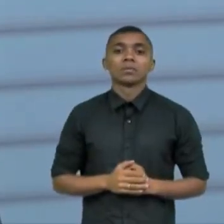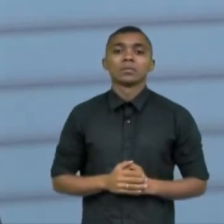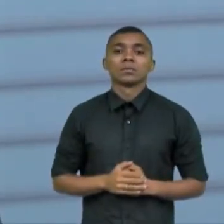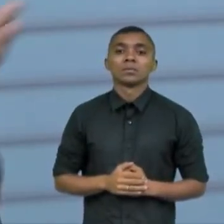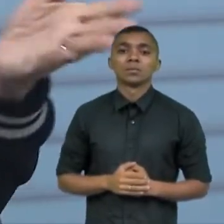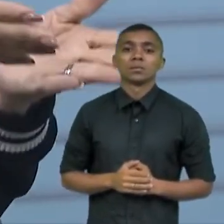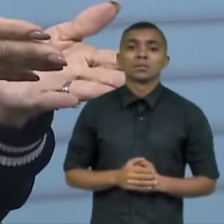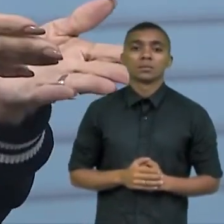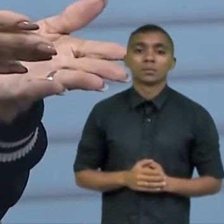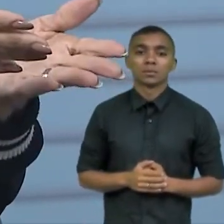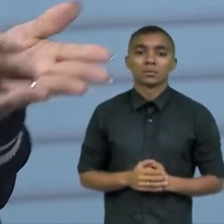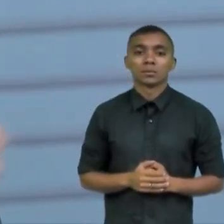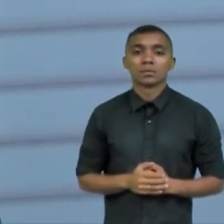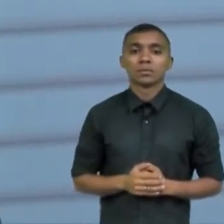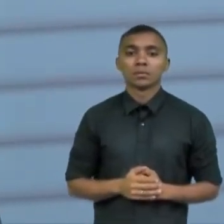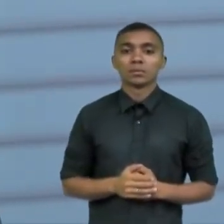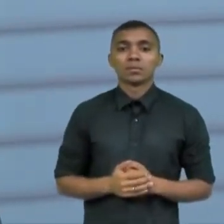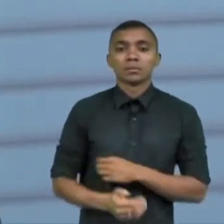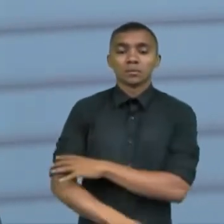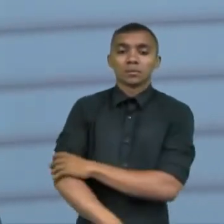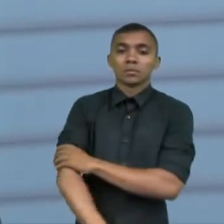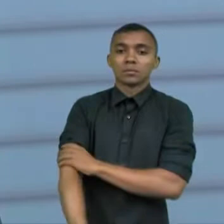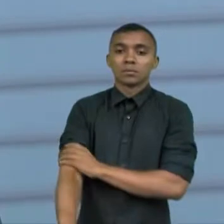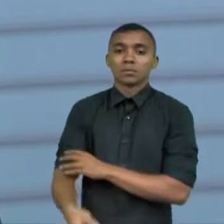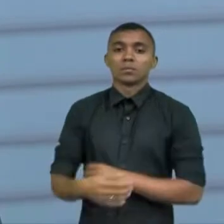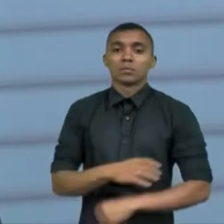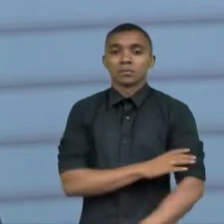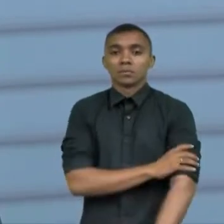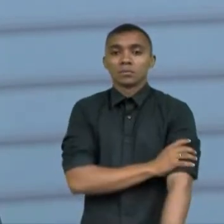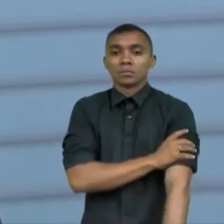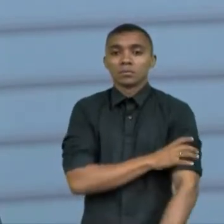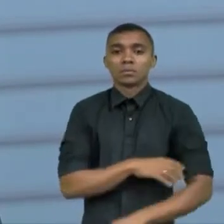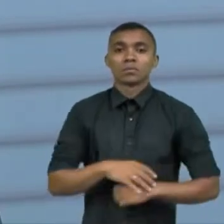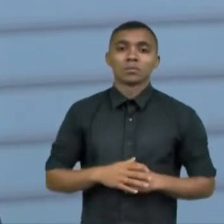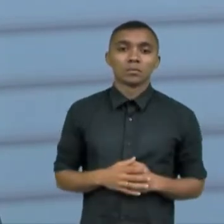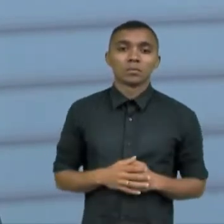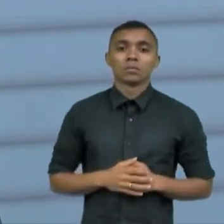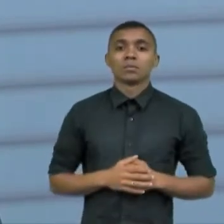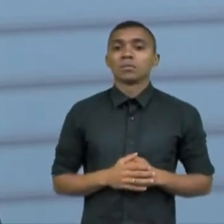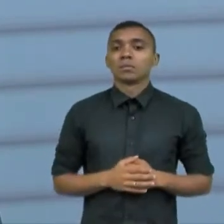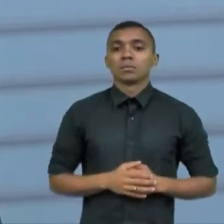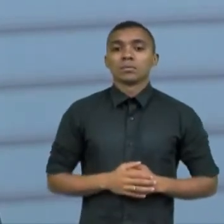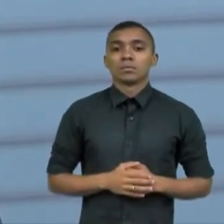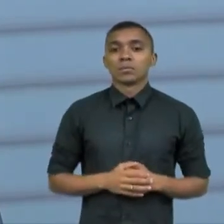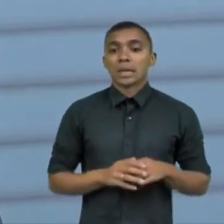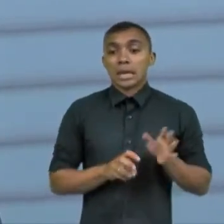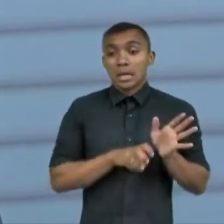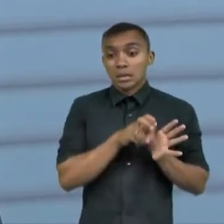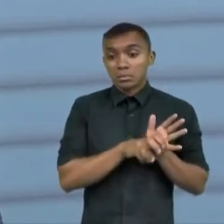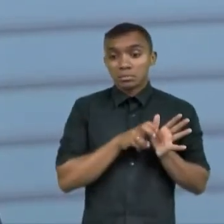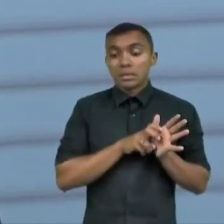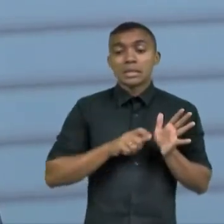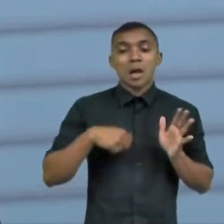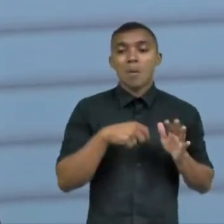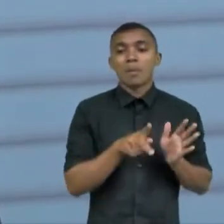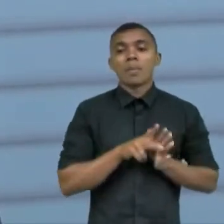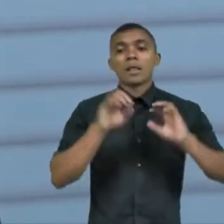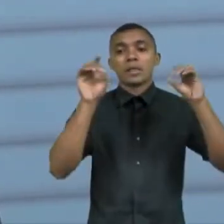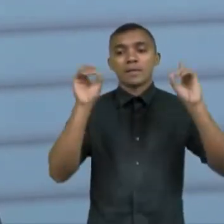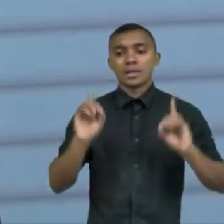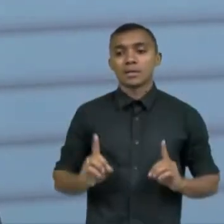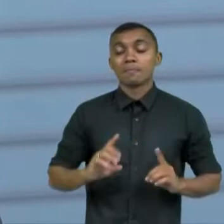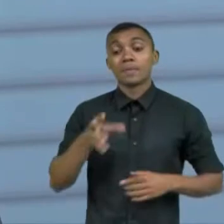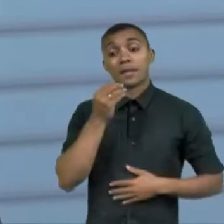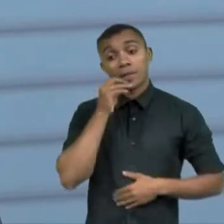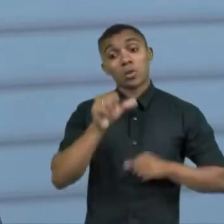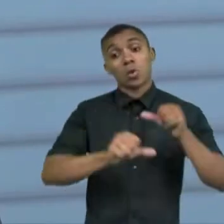que deveria ter substituído o símbolo que representa a cadeira de roda que representa a pessoa com